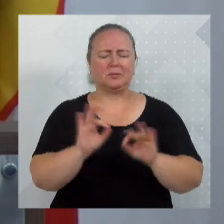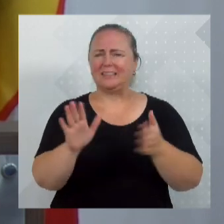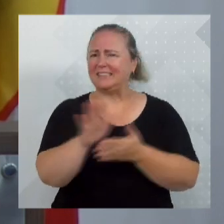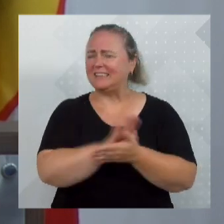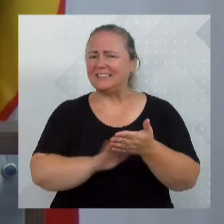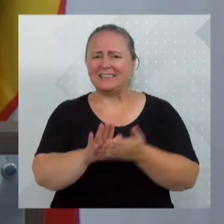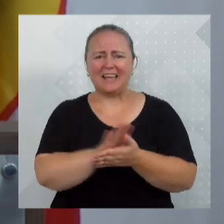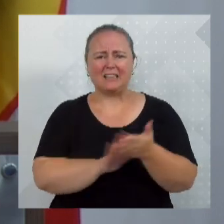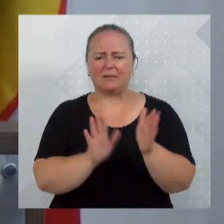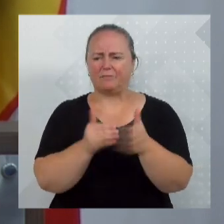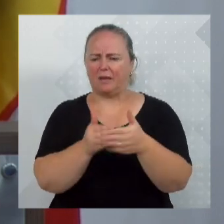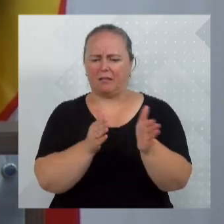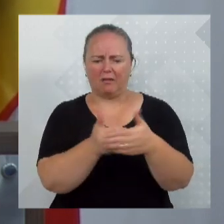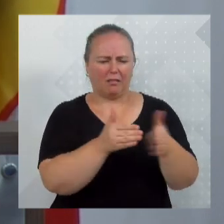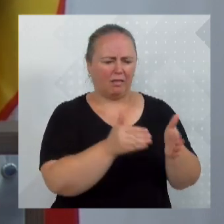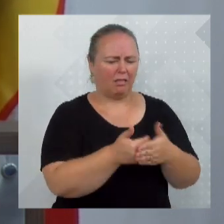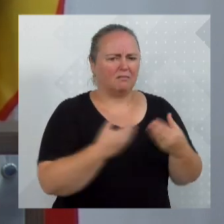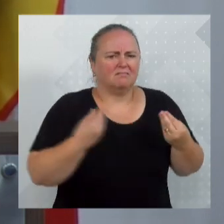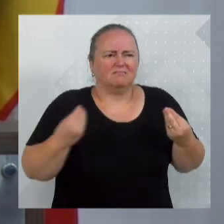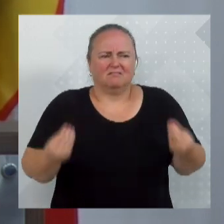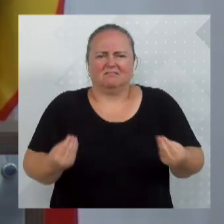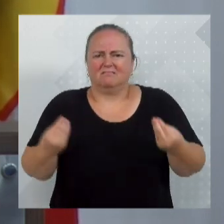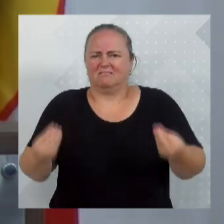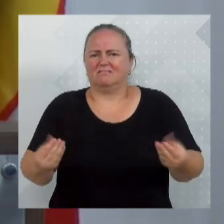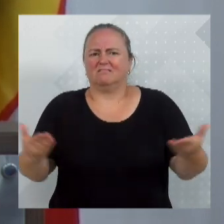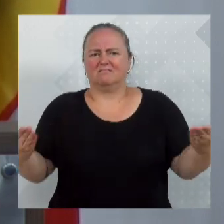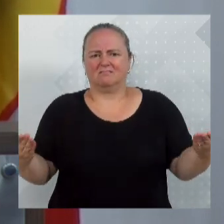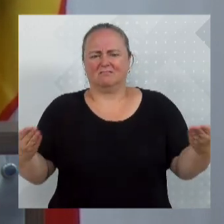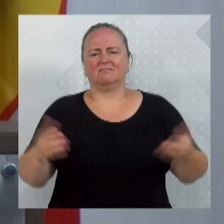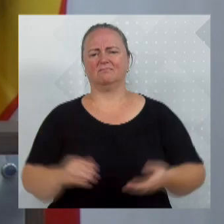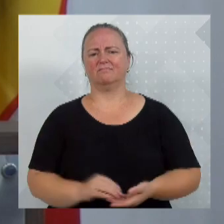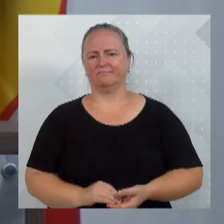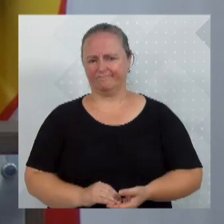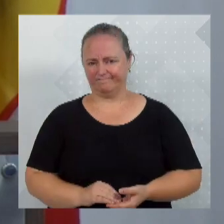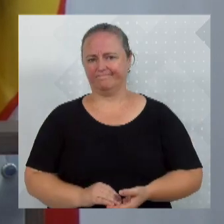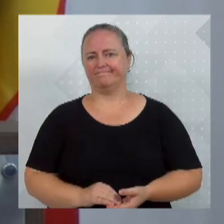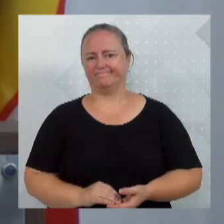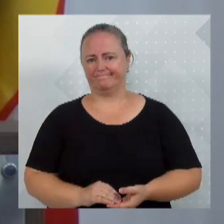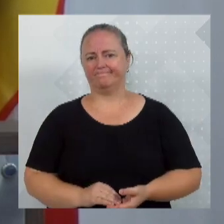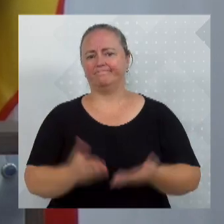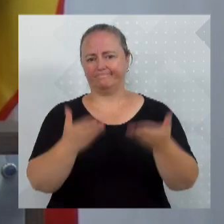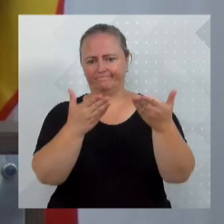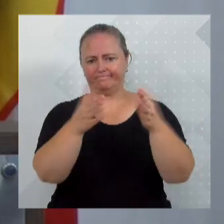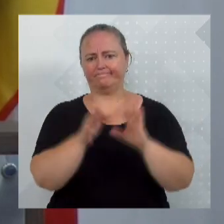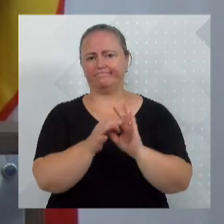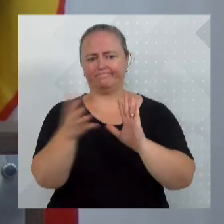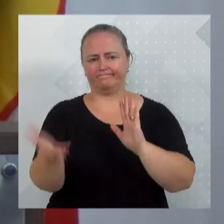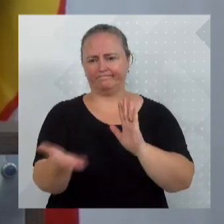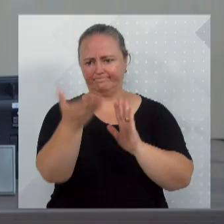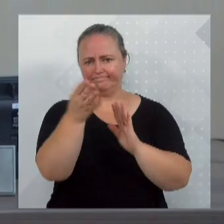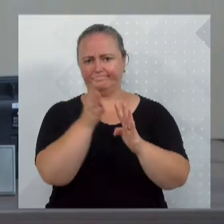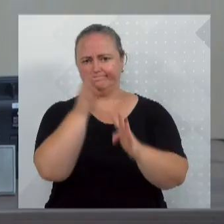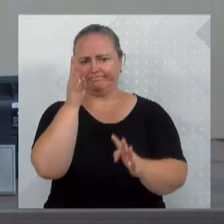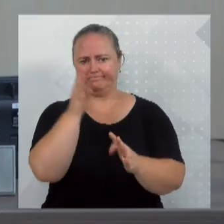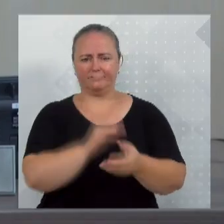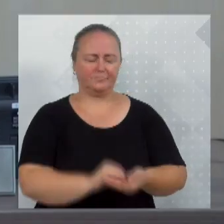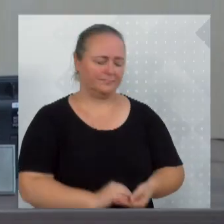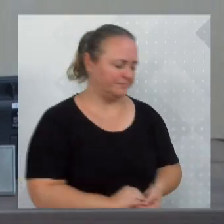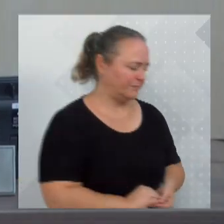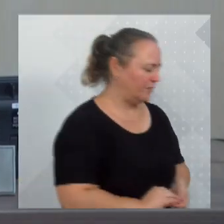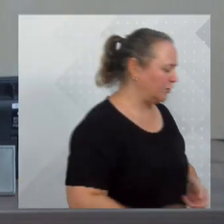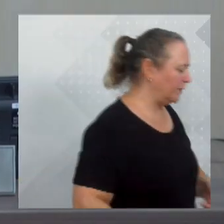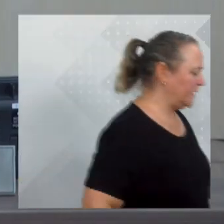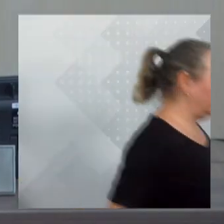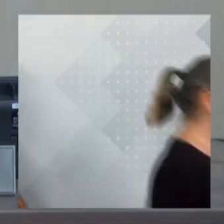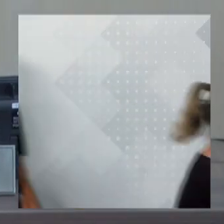fechados. Cadê a política pública de esporte aliado com a Secretaria de Educação? Concedo a parte a cada um dos vereadores. Com a